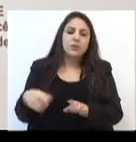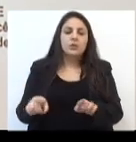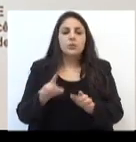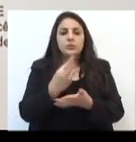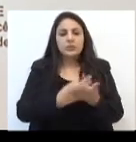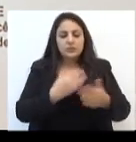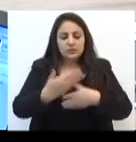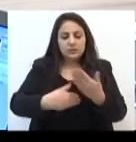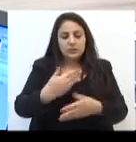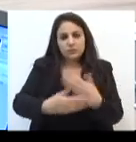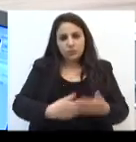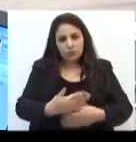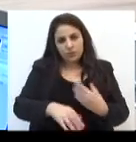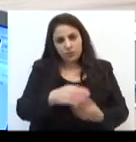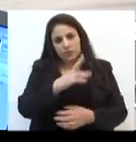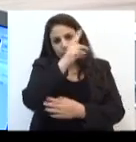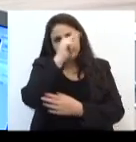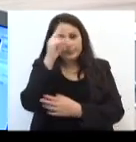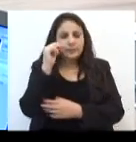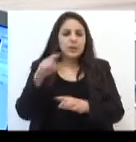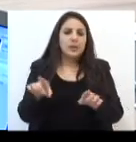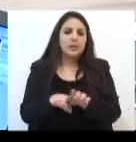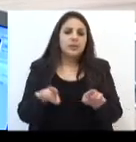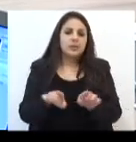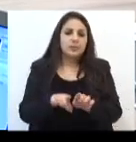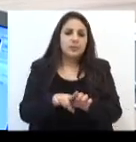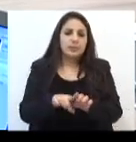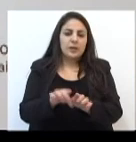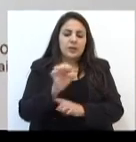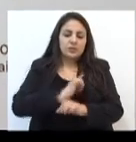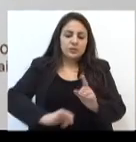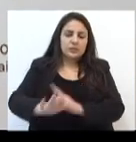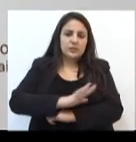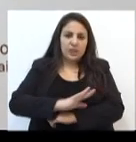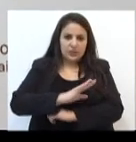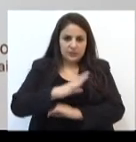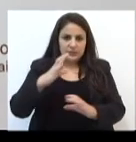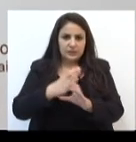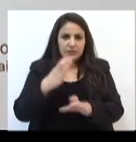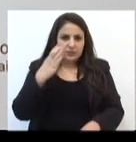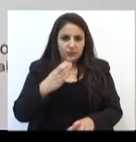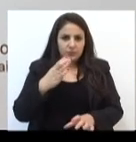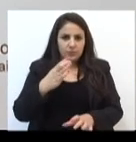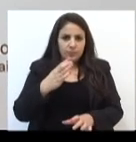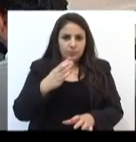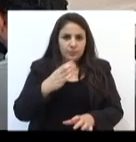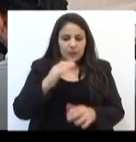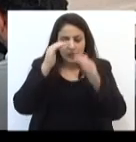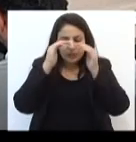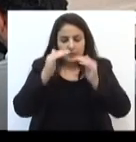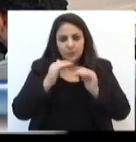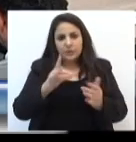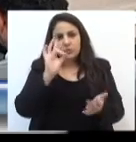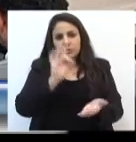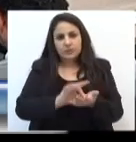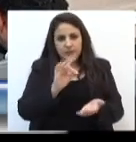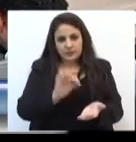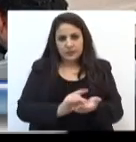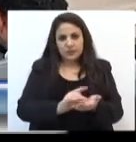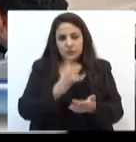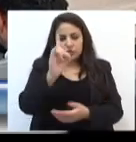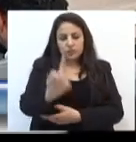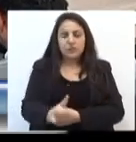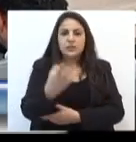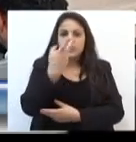desenvolvidas pelo poder público e pela sociedade civil para promoção, respeito e garantias dos direitos das